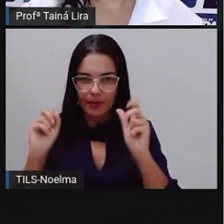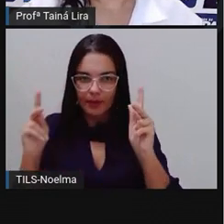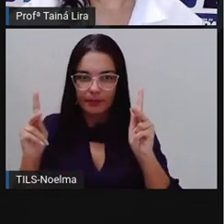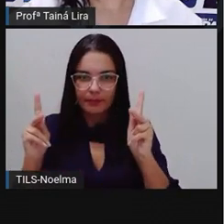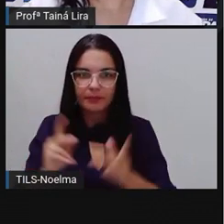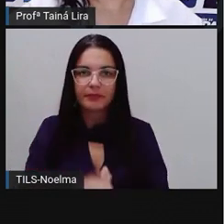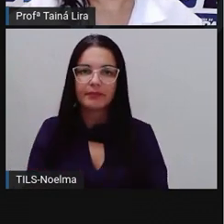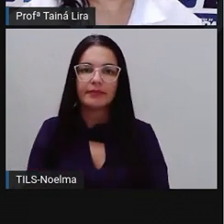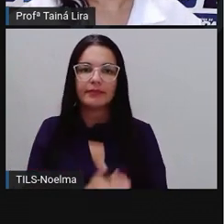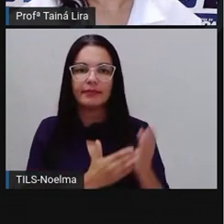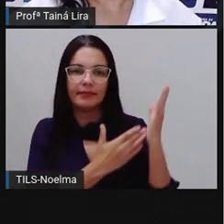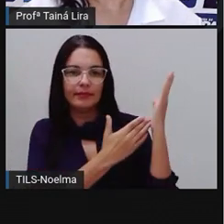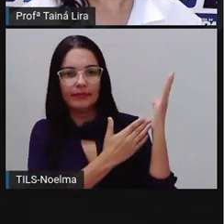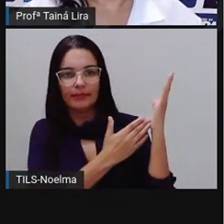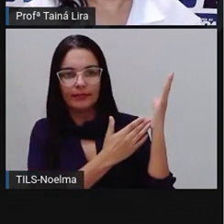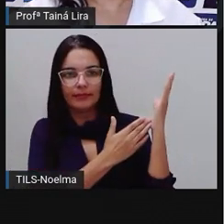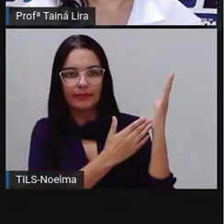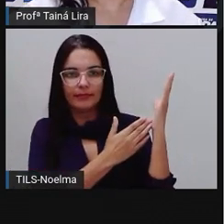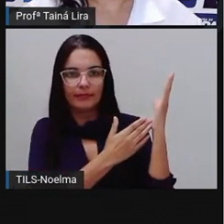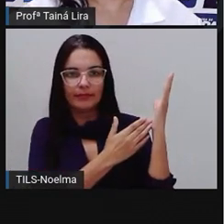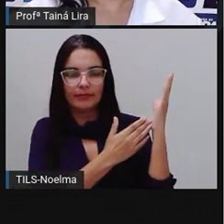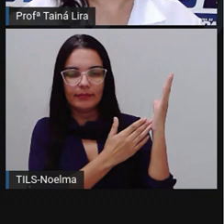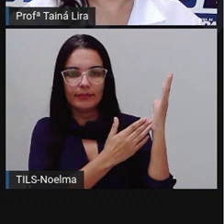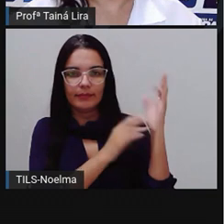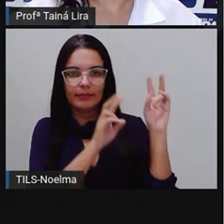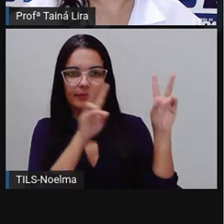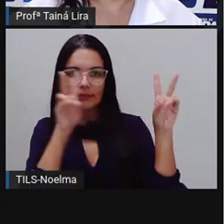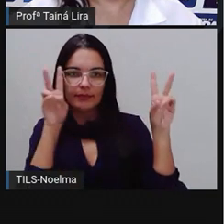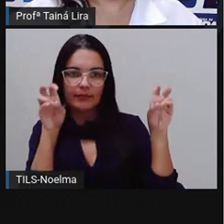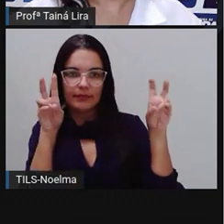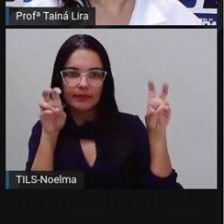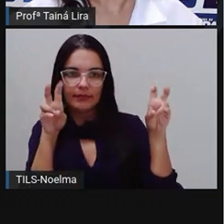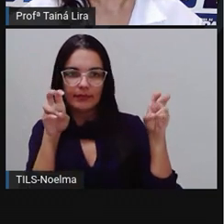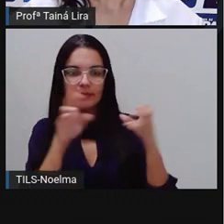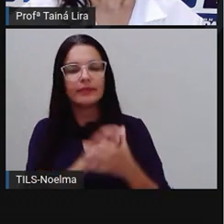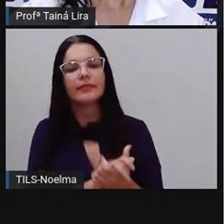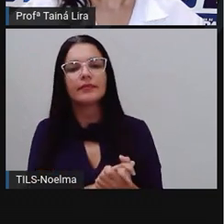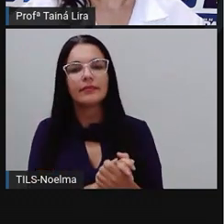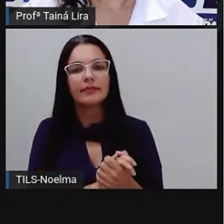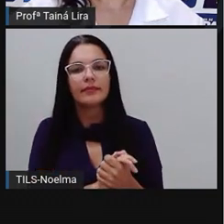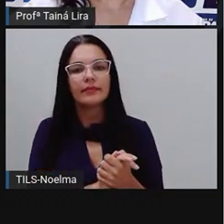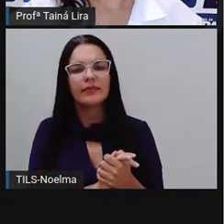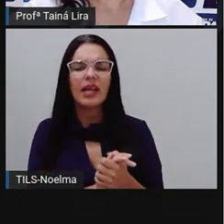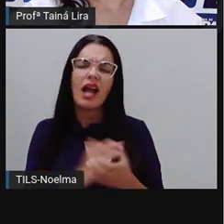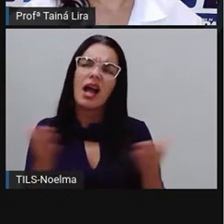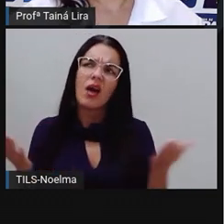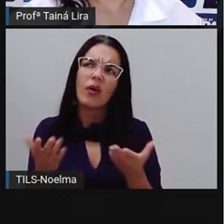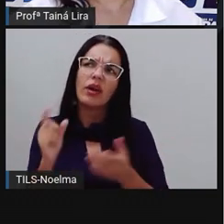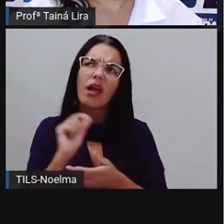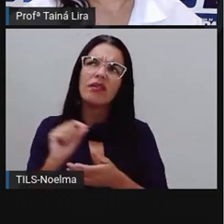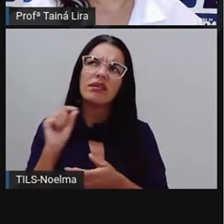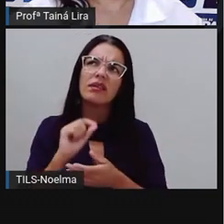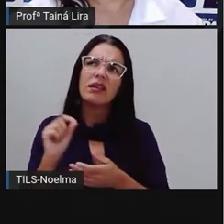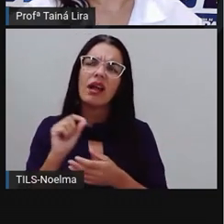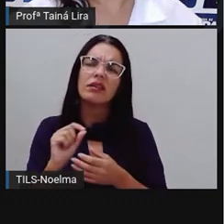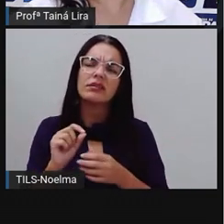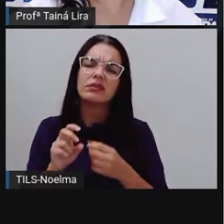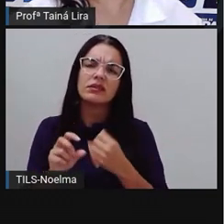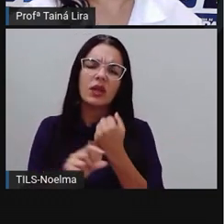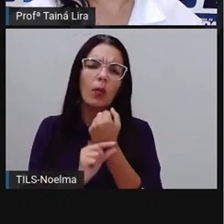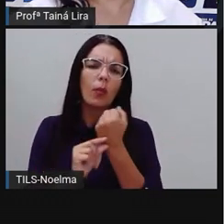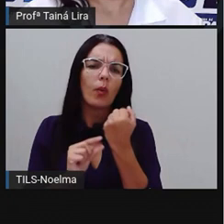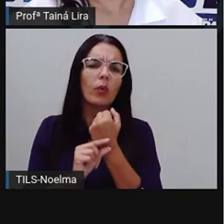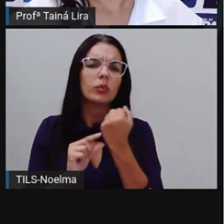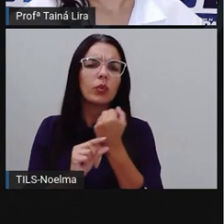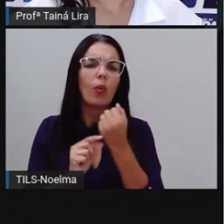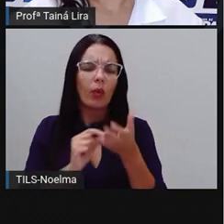Então o título, ó, a lebre e a tartaruga, certo? E quem escreveu esta fábula? Quem foi o